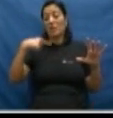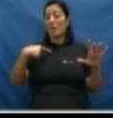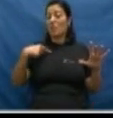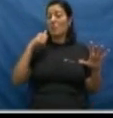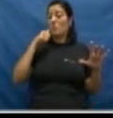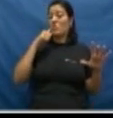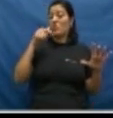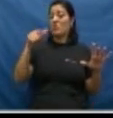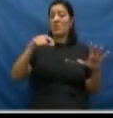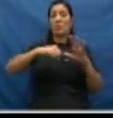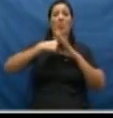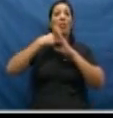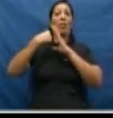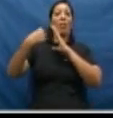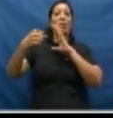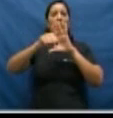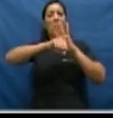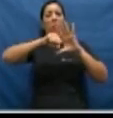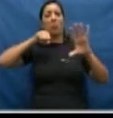sexual.